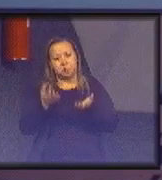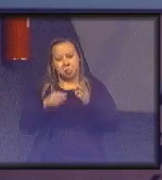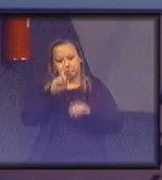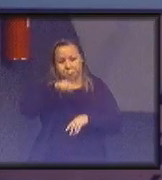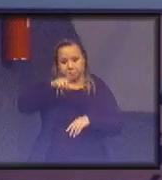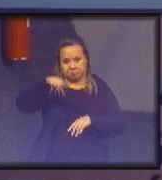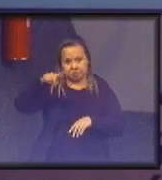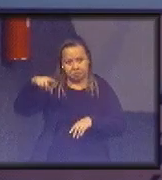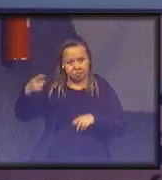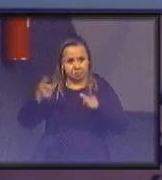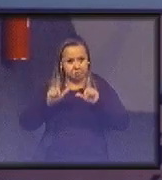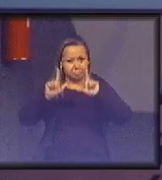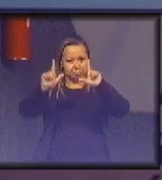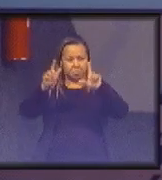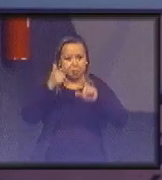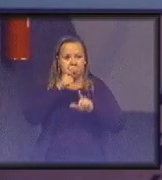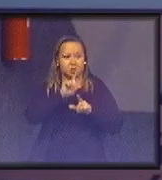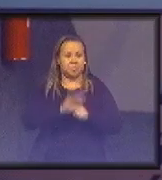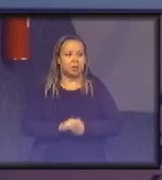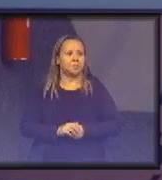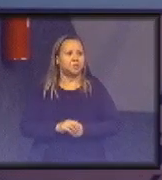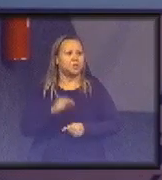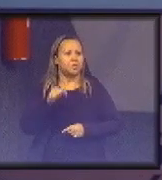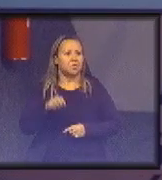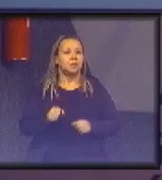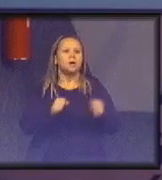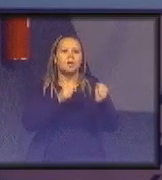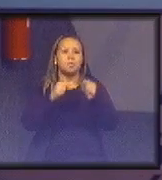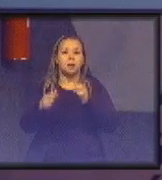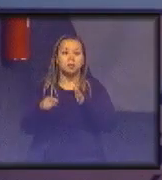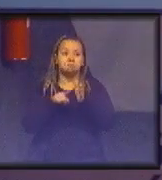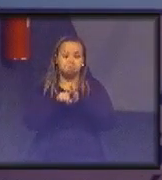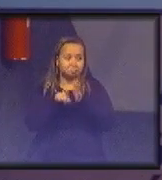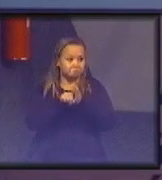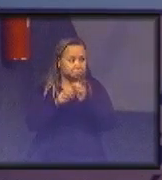acesso aos painéis, é isso. Agora a gente pode ir para as perguntas.